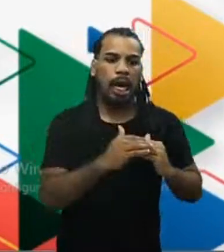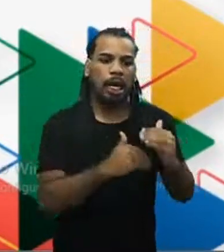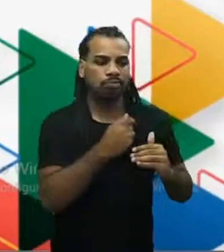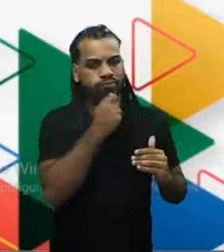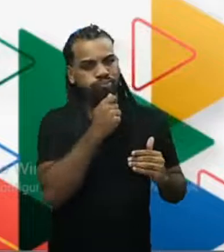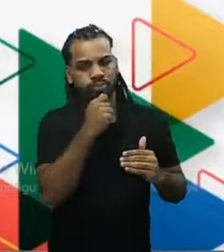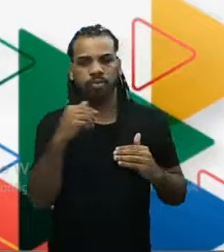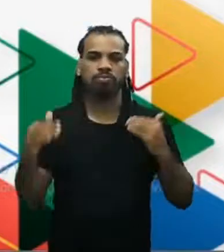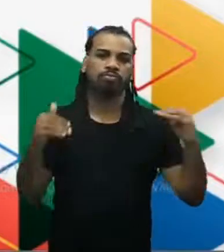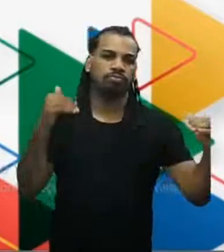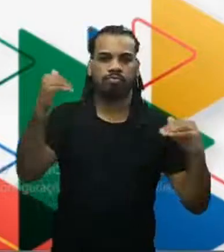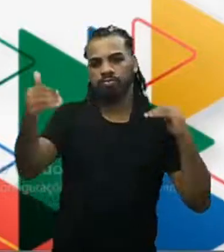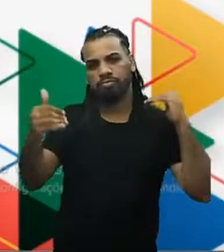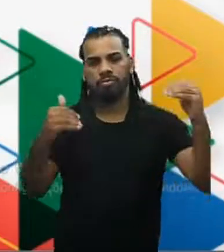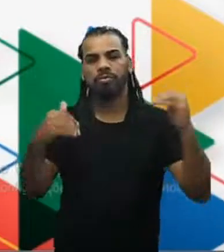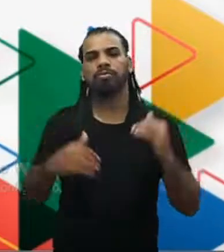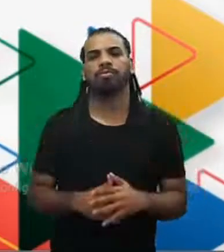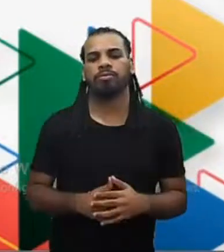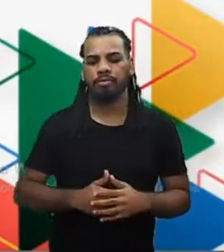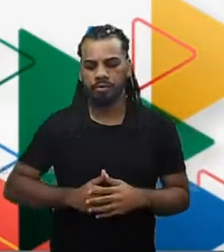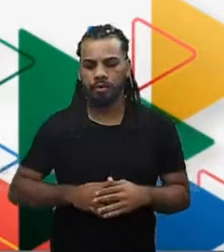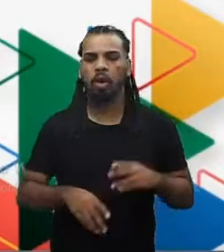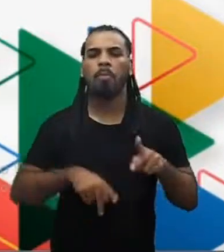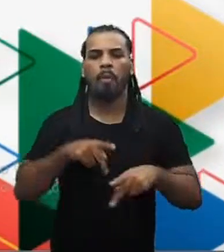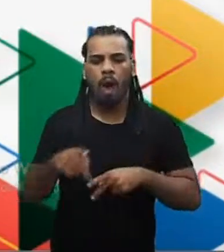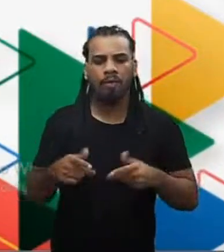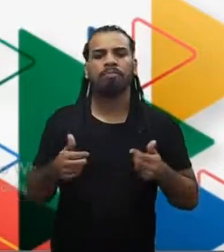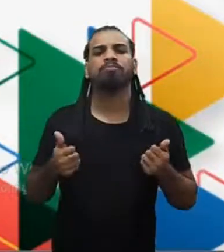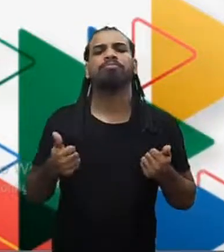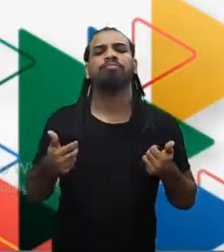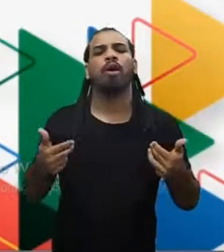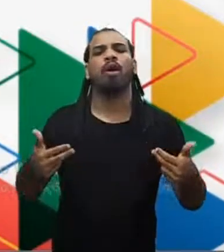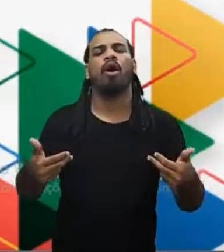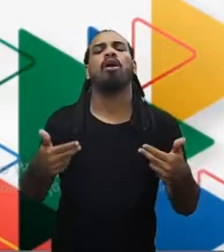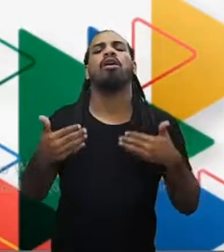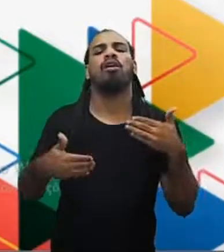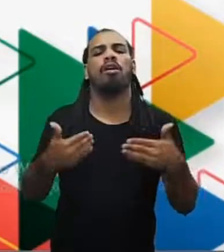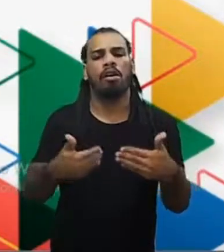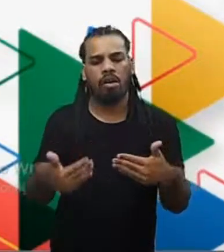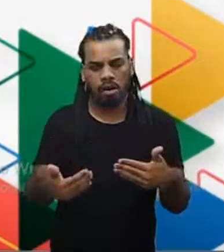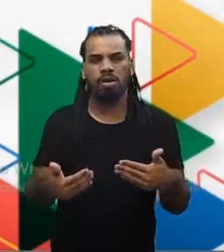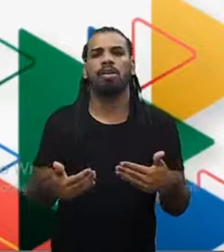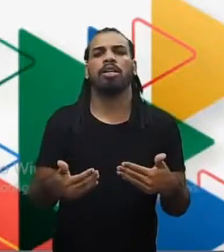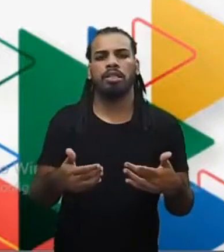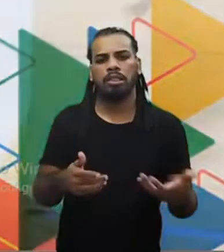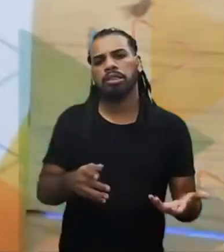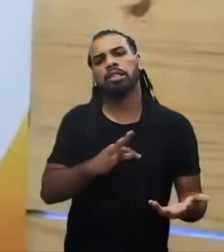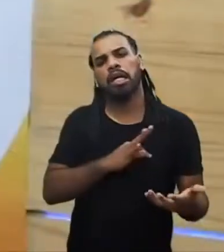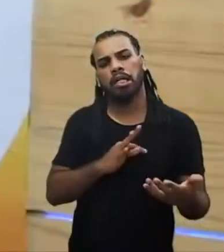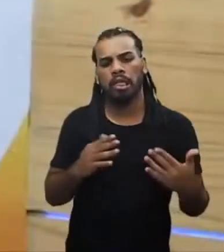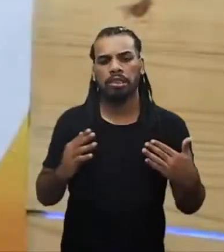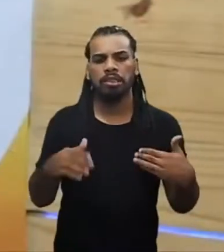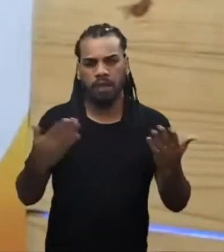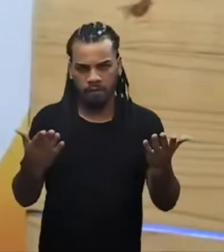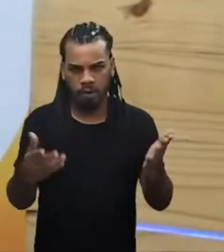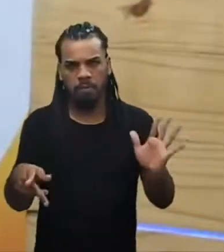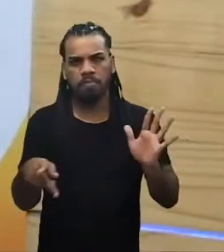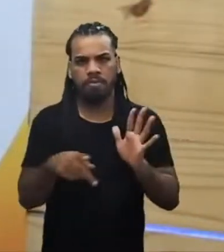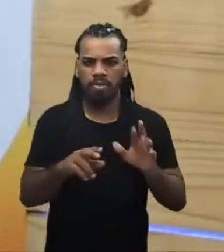seja, muitas civilizações e muitos povos se encontravam em estado técnico evolutivo